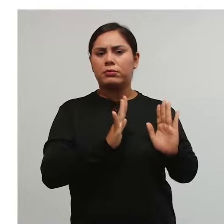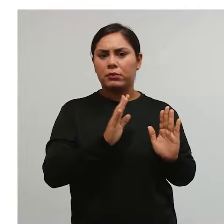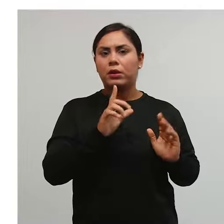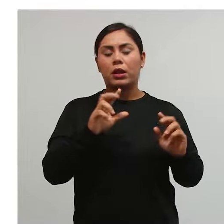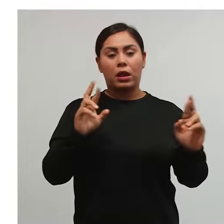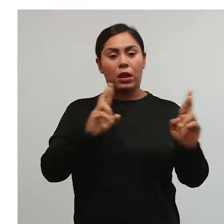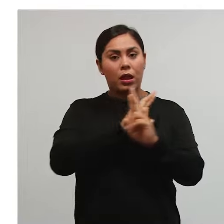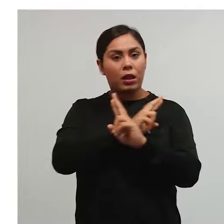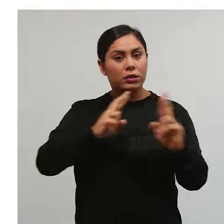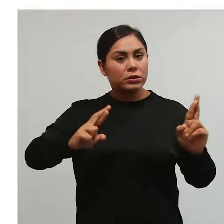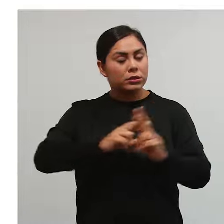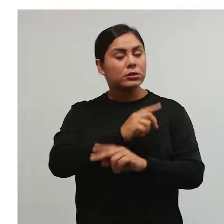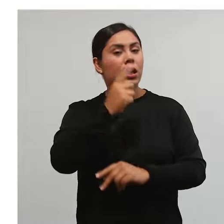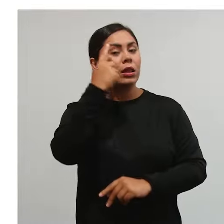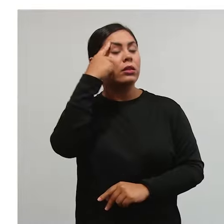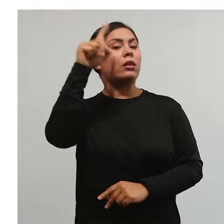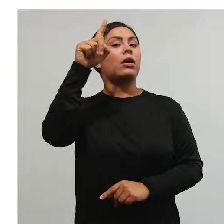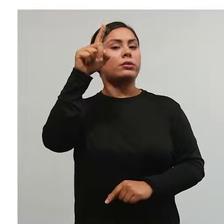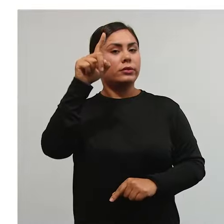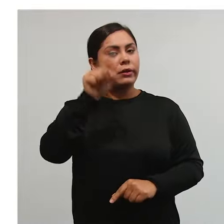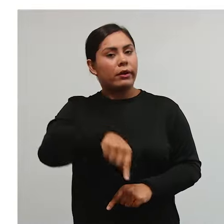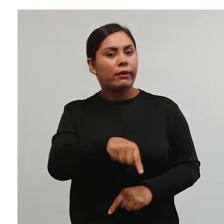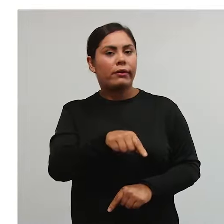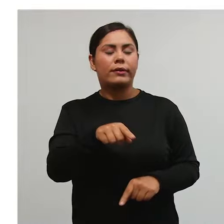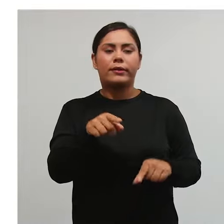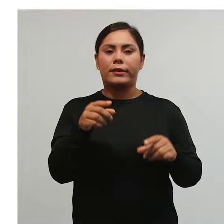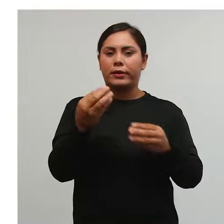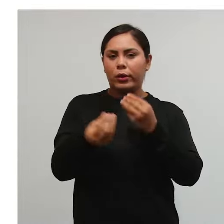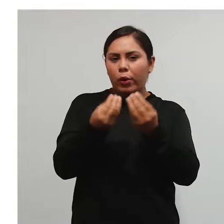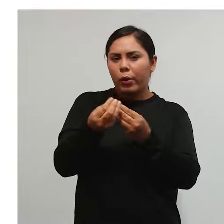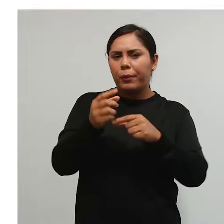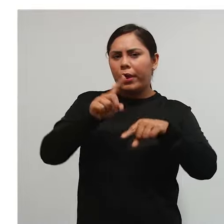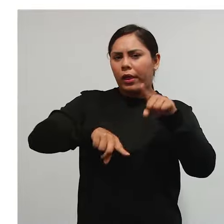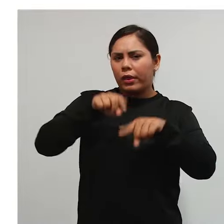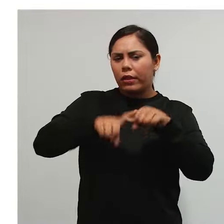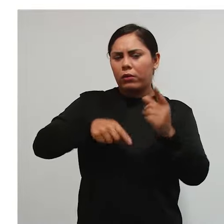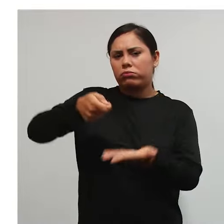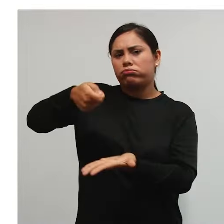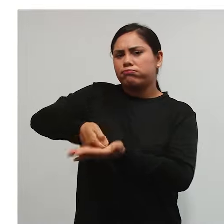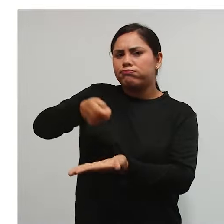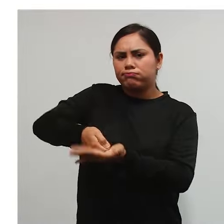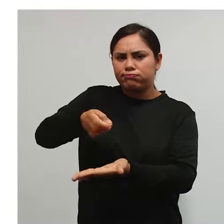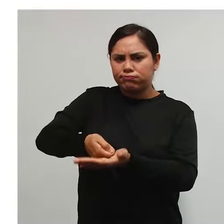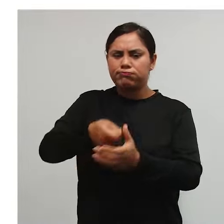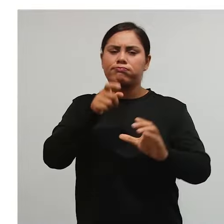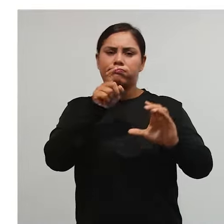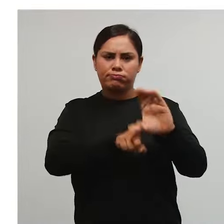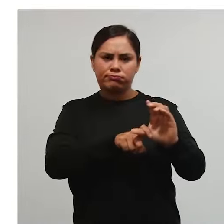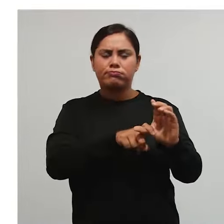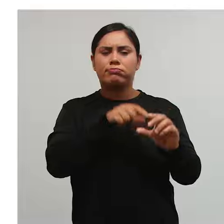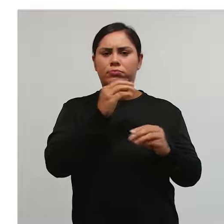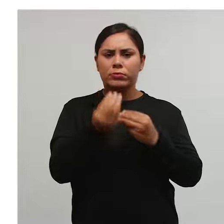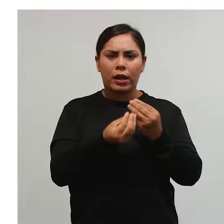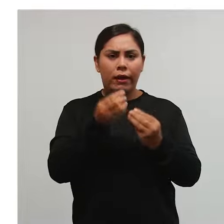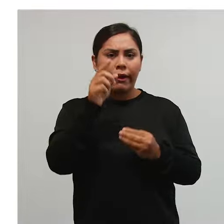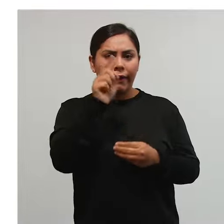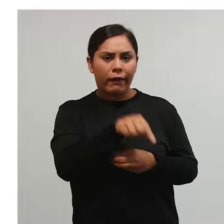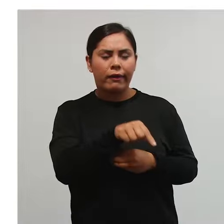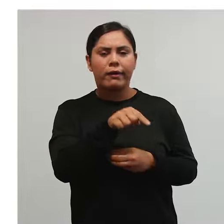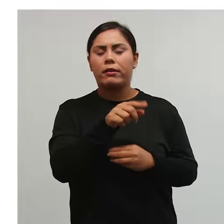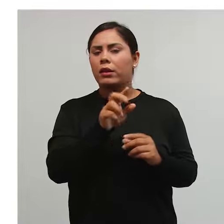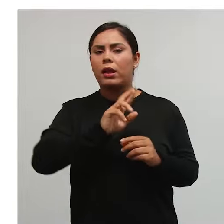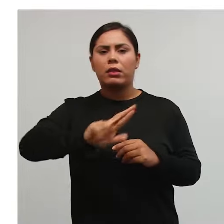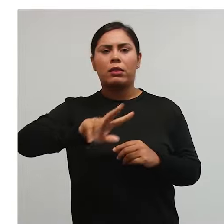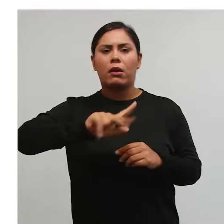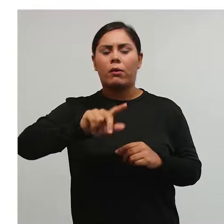relação com a hipótese de incidência, com este elemento da obrigação tributária. Então, obrigação tributária